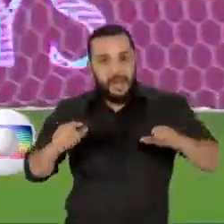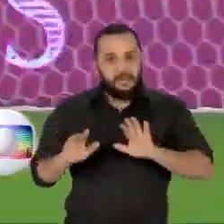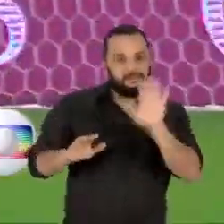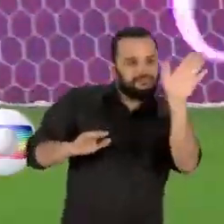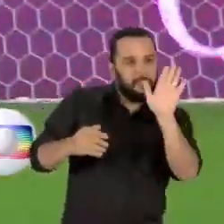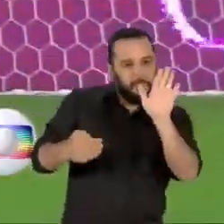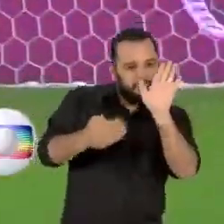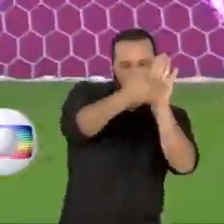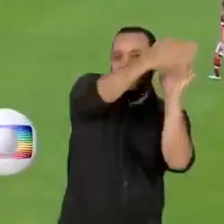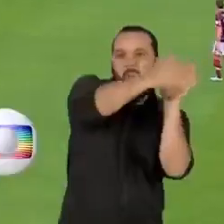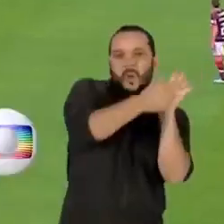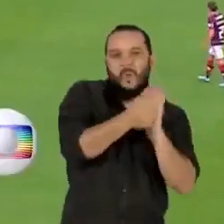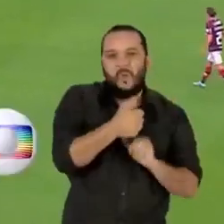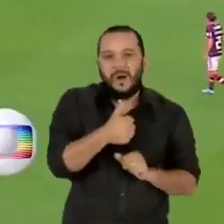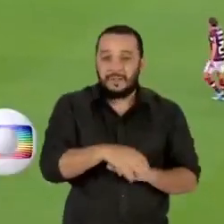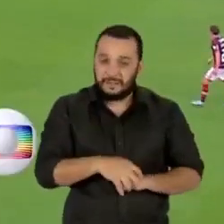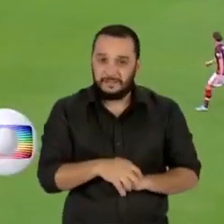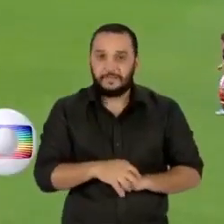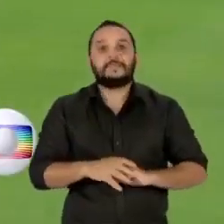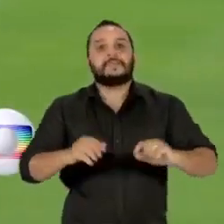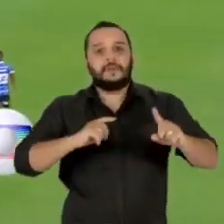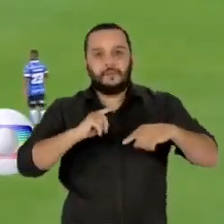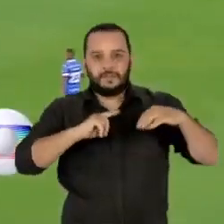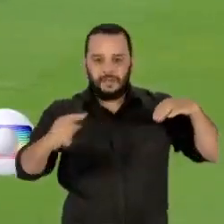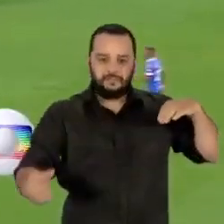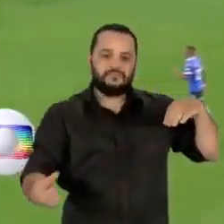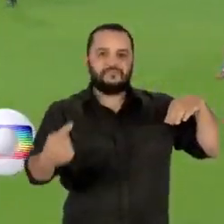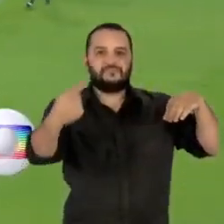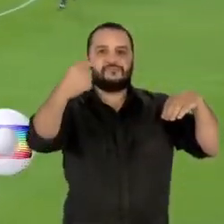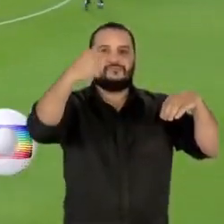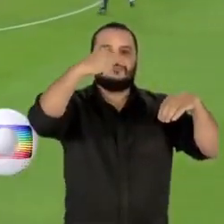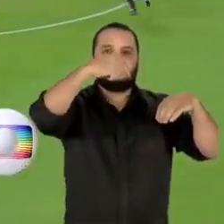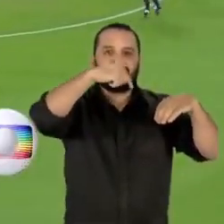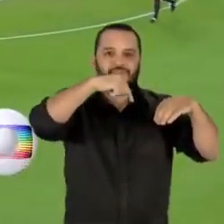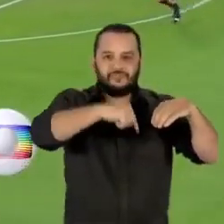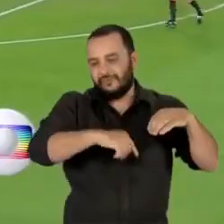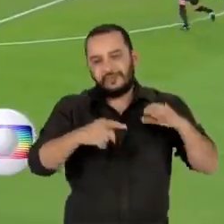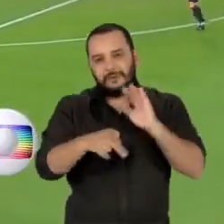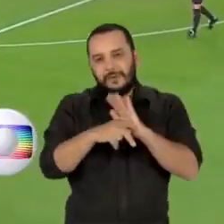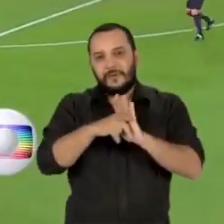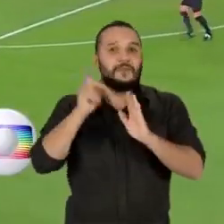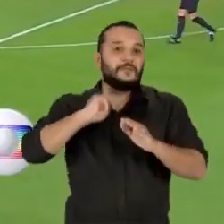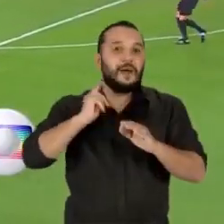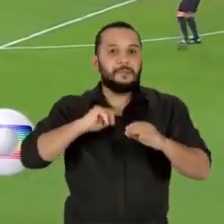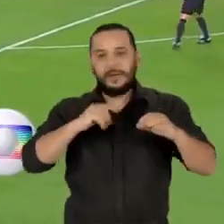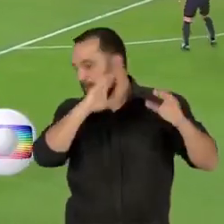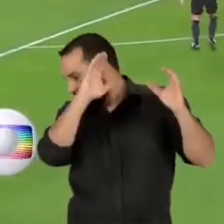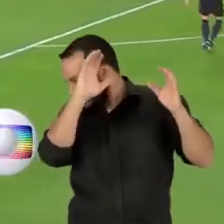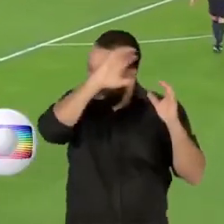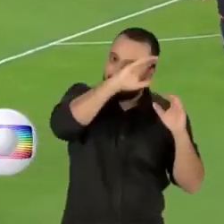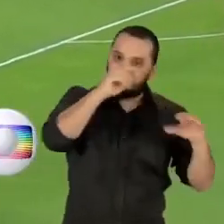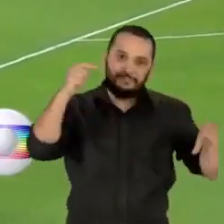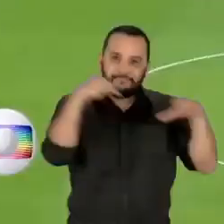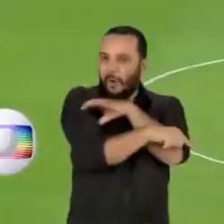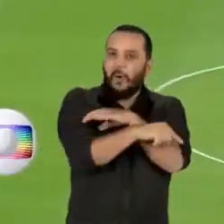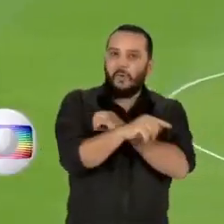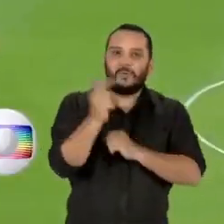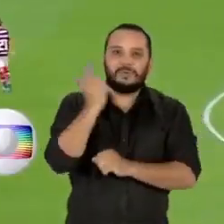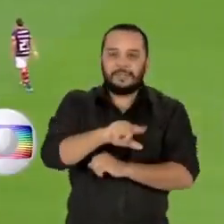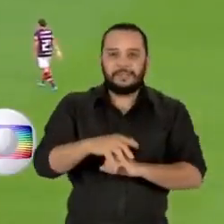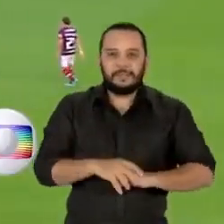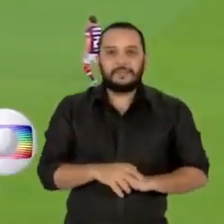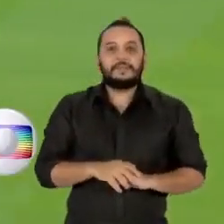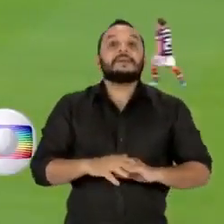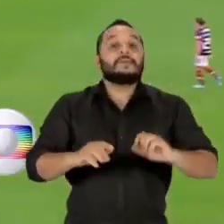todo para evitar o gol. Após cruzamento de Arrascaeta o Flamengo abriu o placar com Bruno Henrique de cabeça e